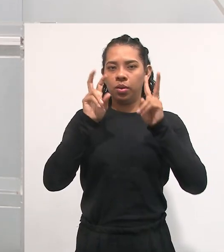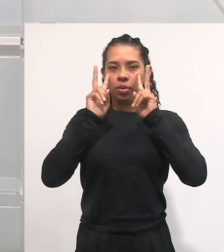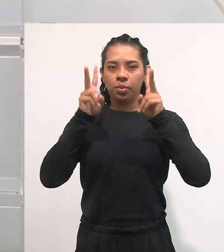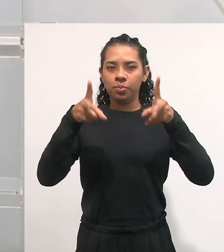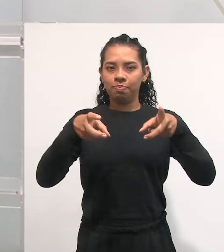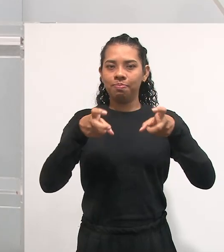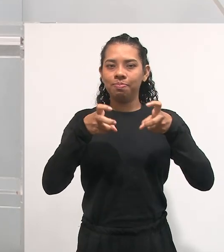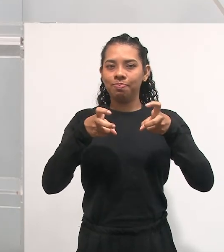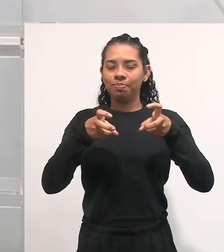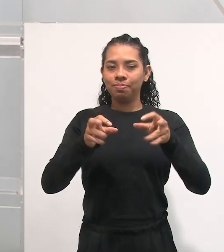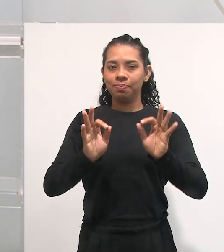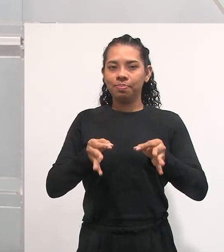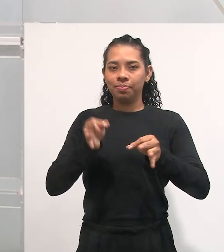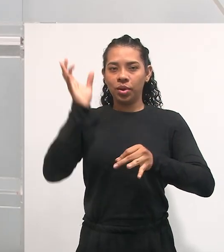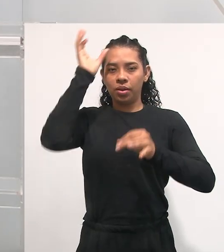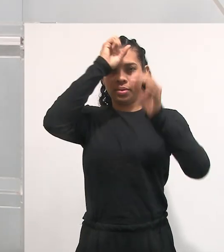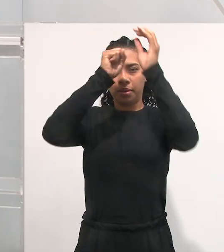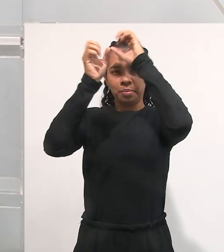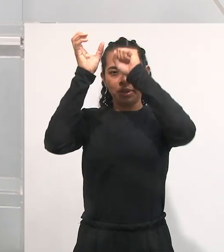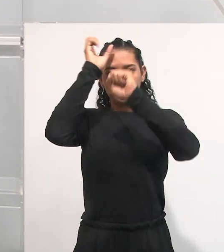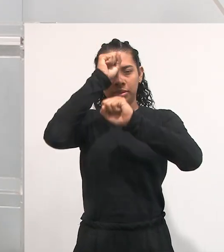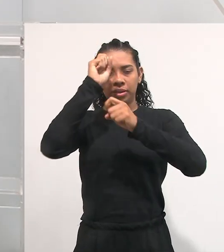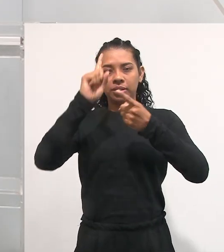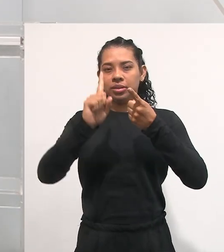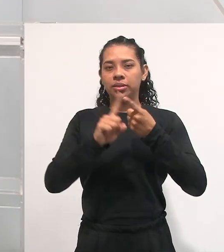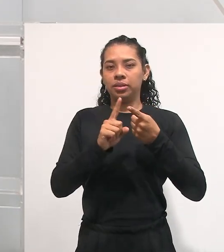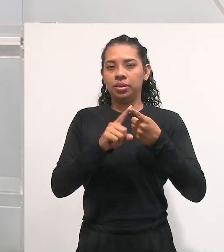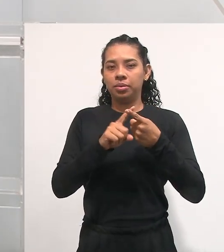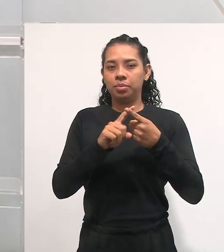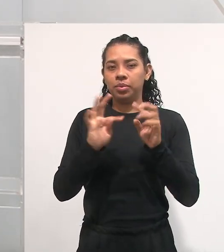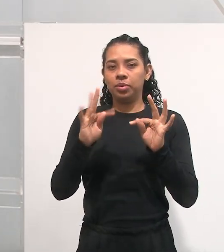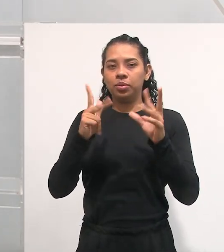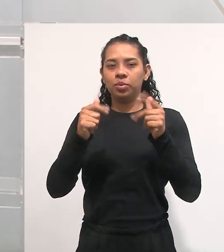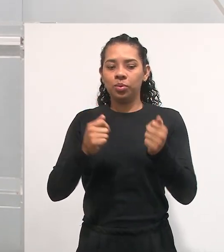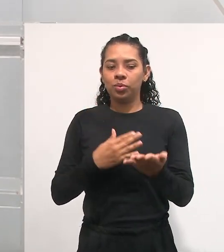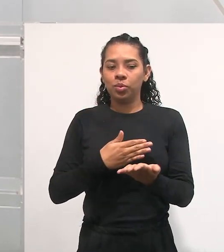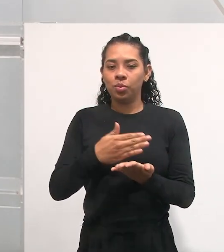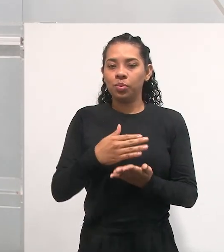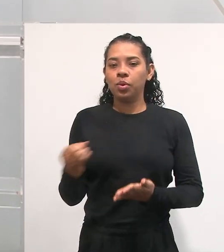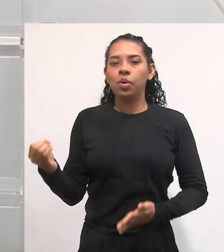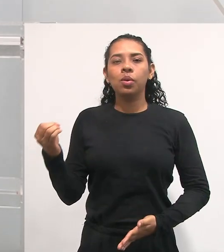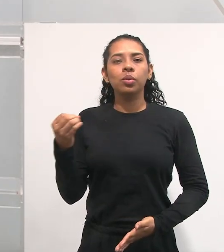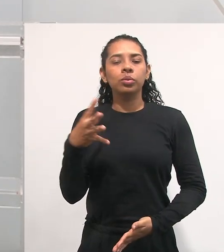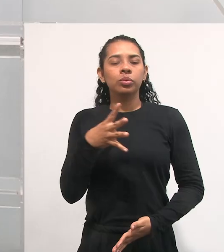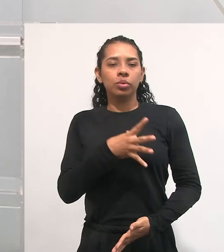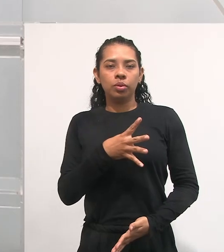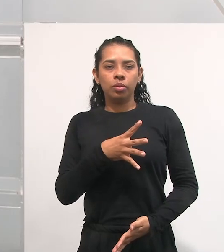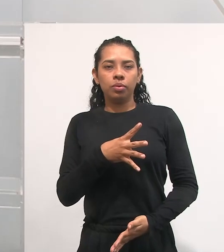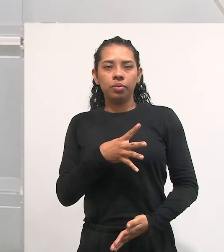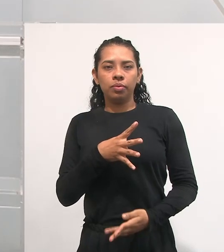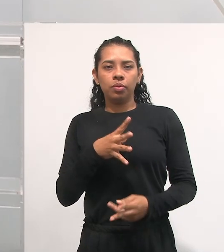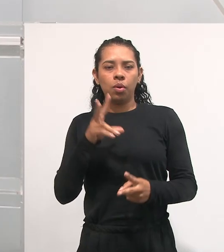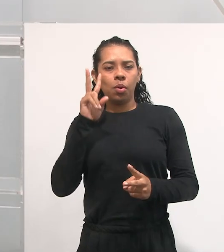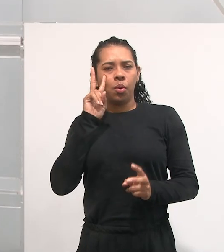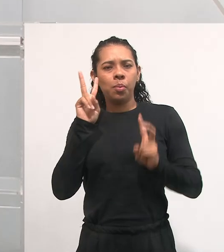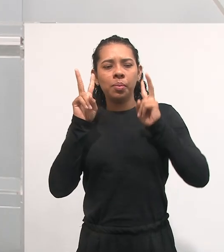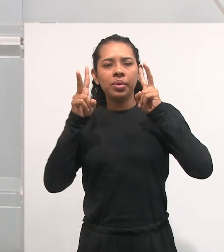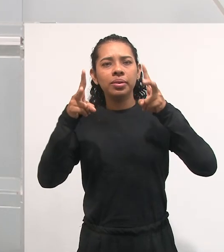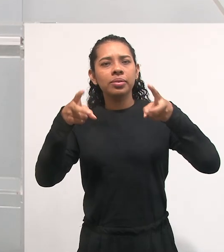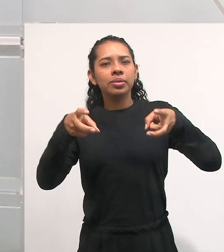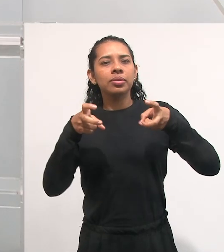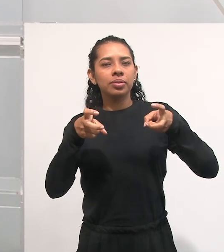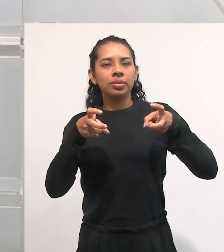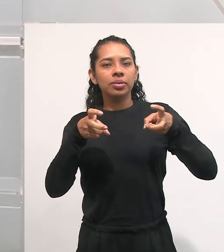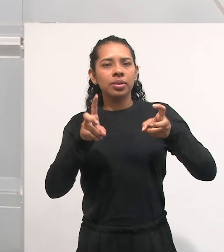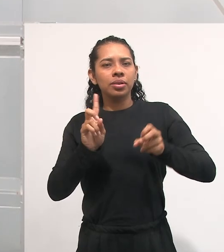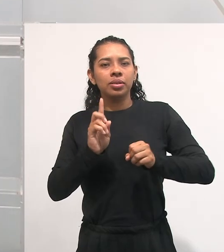regulação das aprendizagens e de atribuições renováveis. Uma perspectiva não tão recente